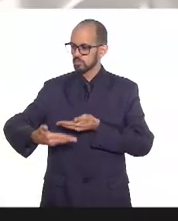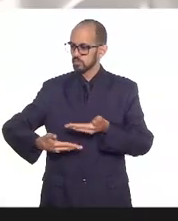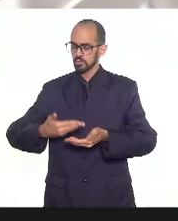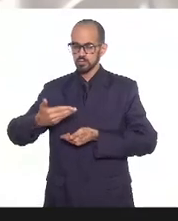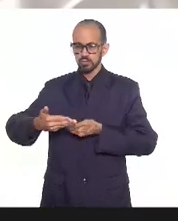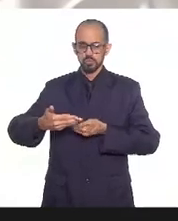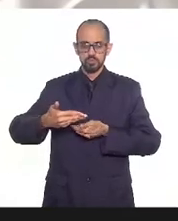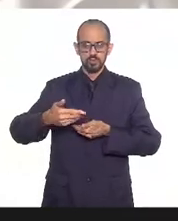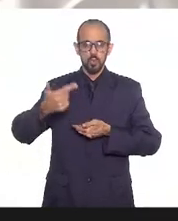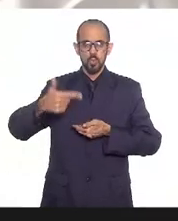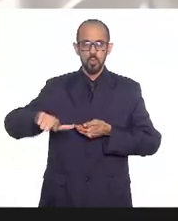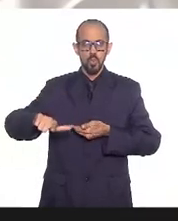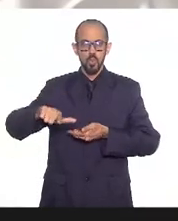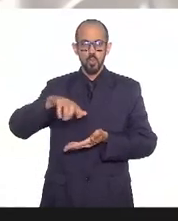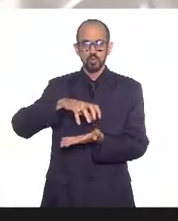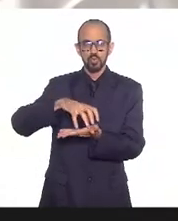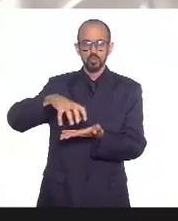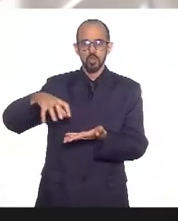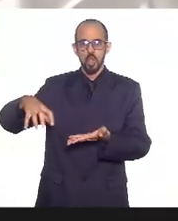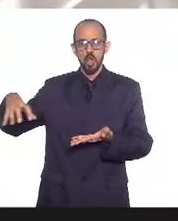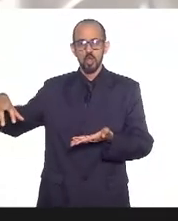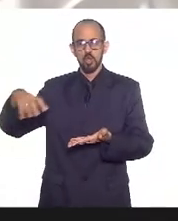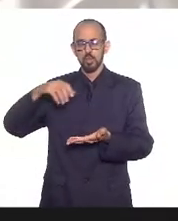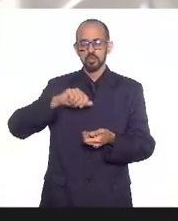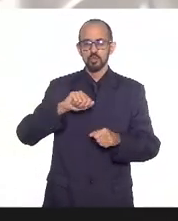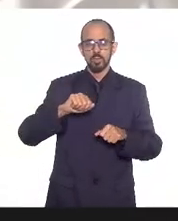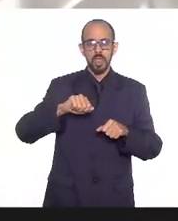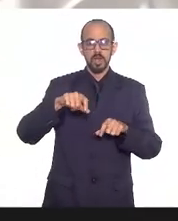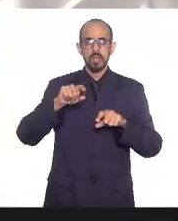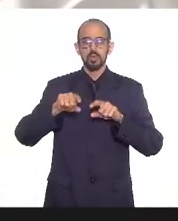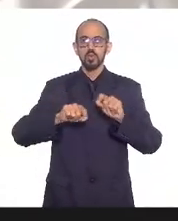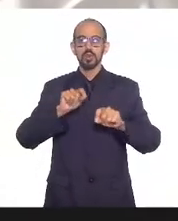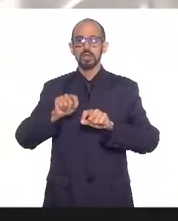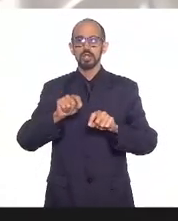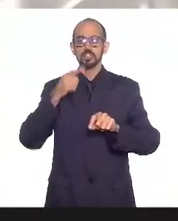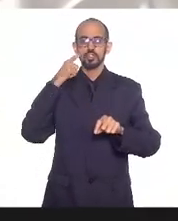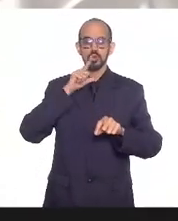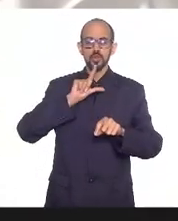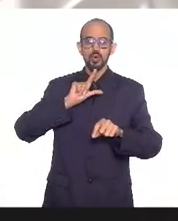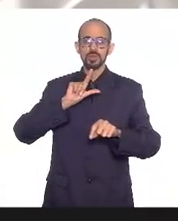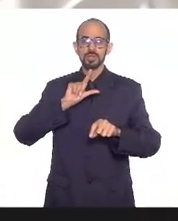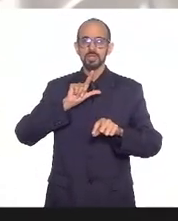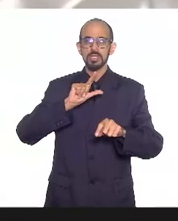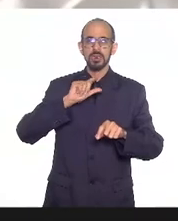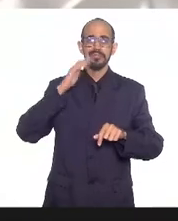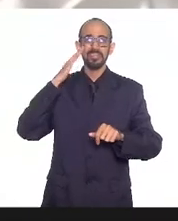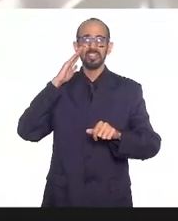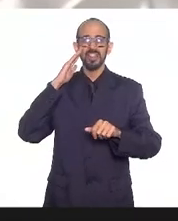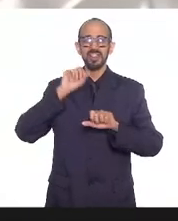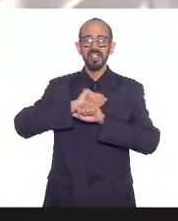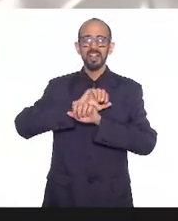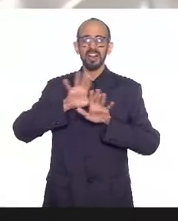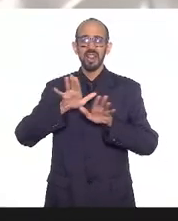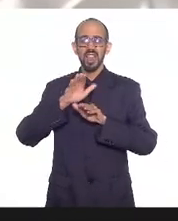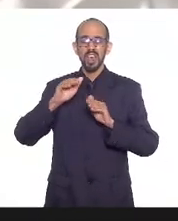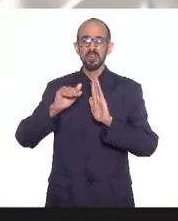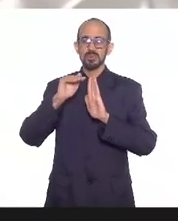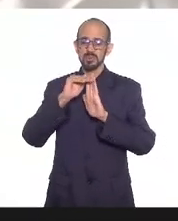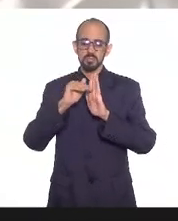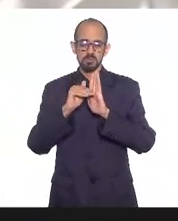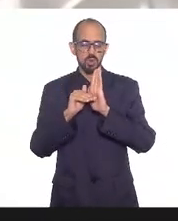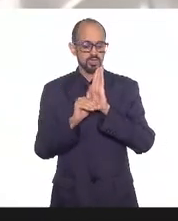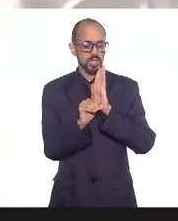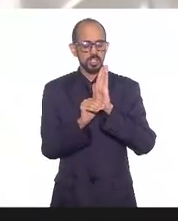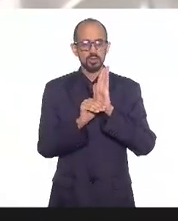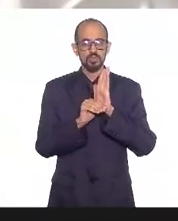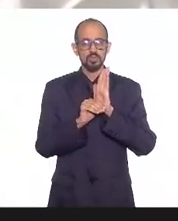com outros organismos que possam pelo menos conhecer esse processo de aflição